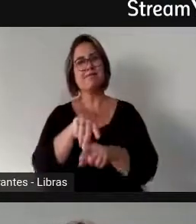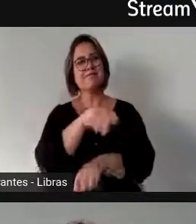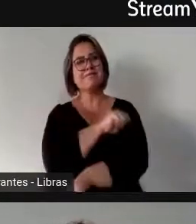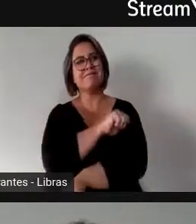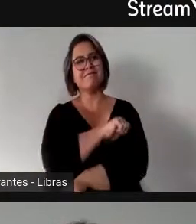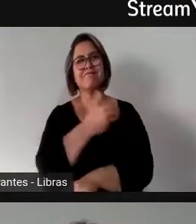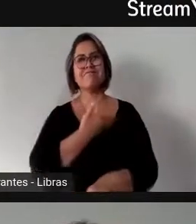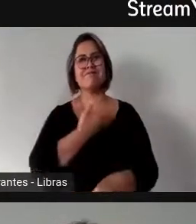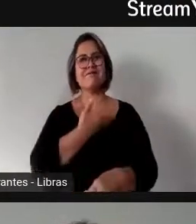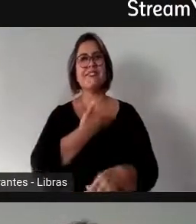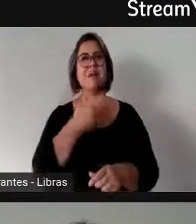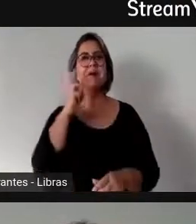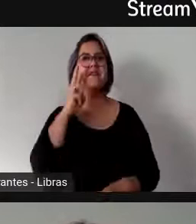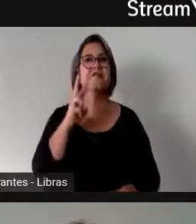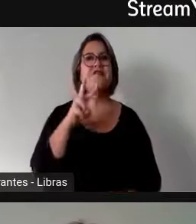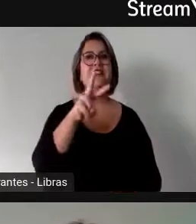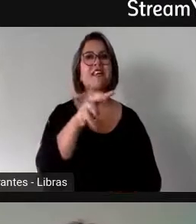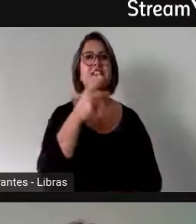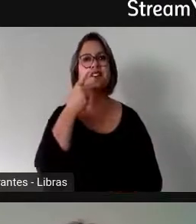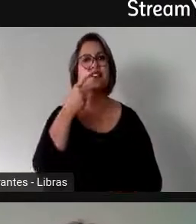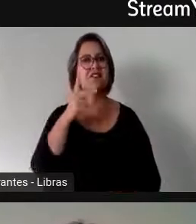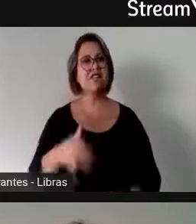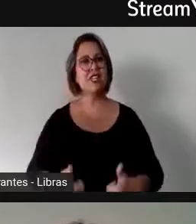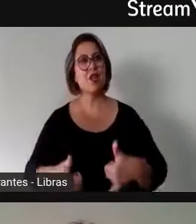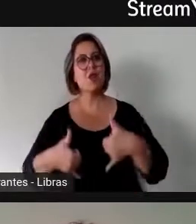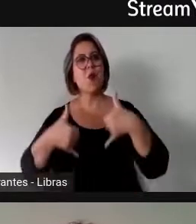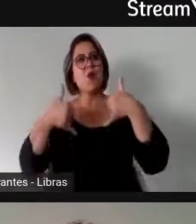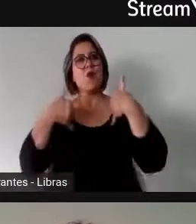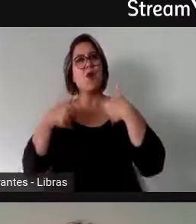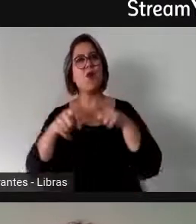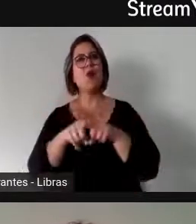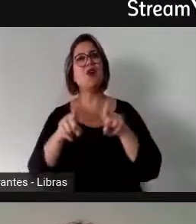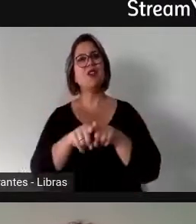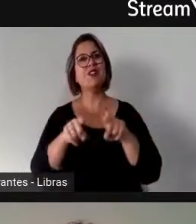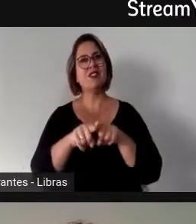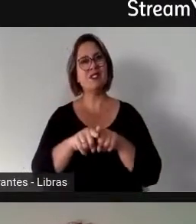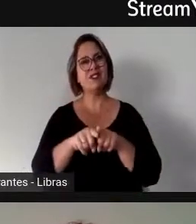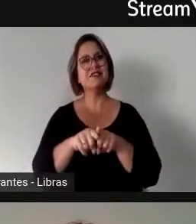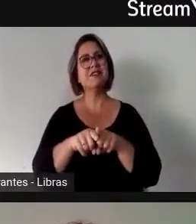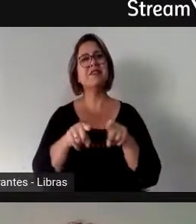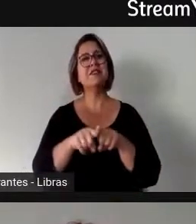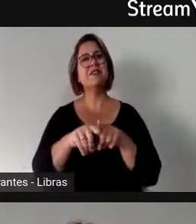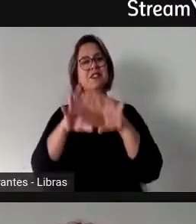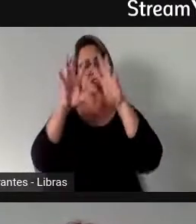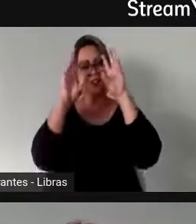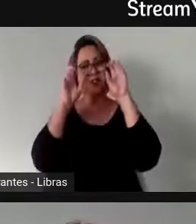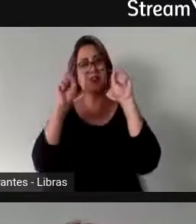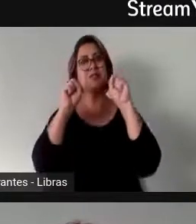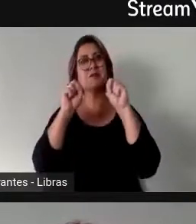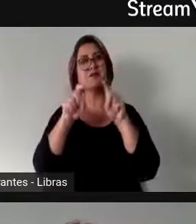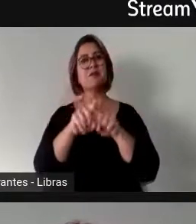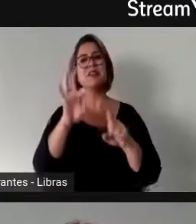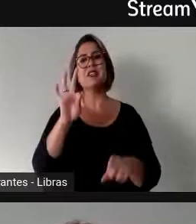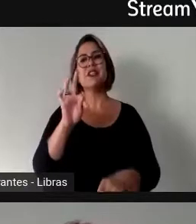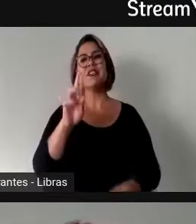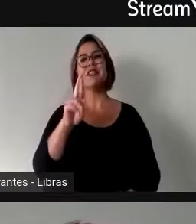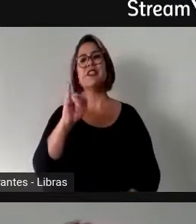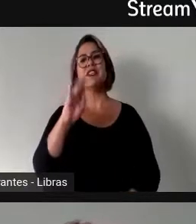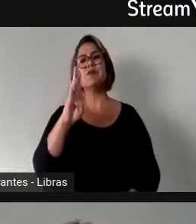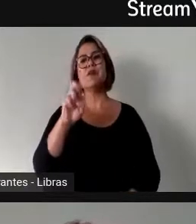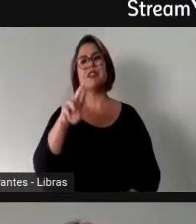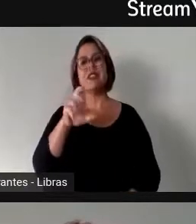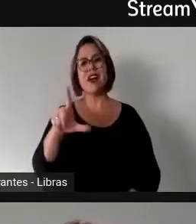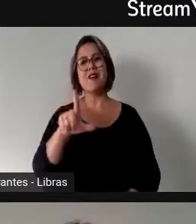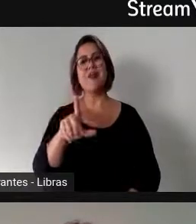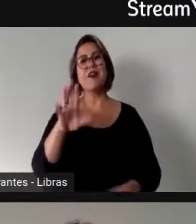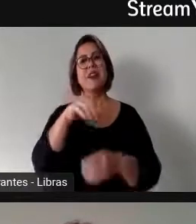registrando aqui que você é um orgulho para o Tribunal Regional Eleitoral do Espírito Santo. A Angela Henrique registra e que eles